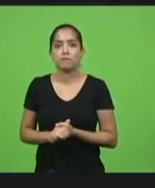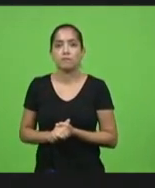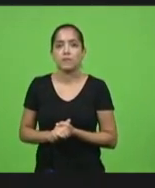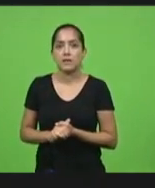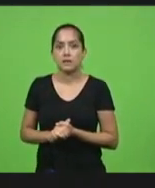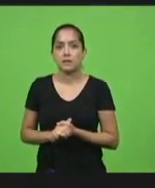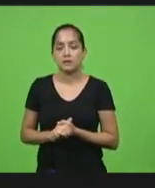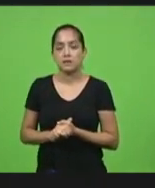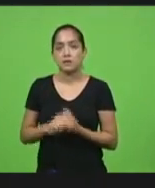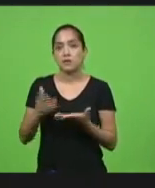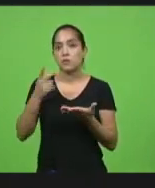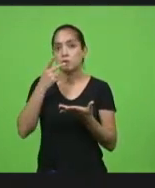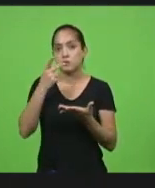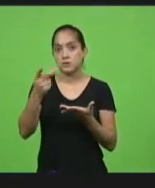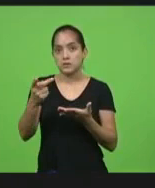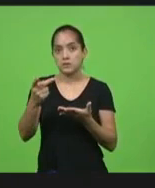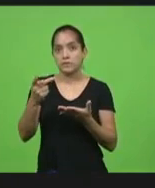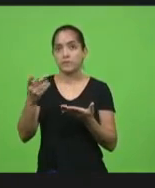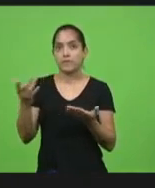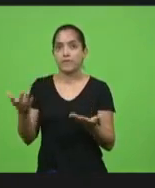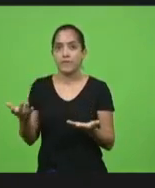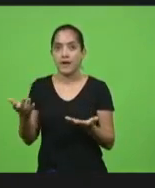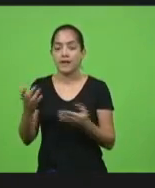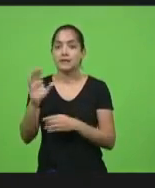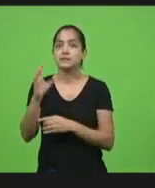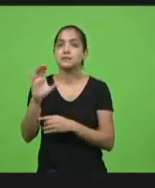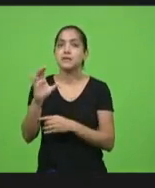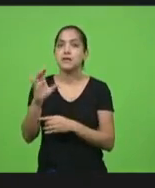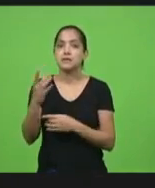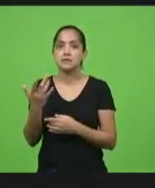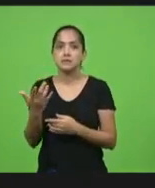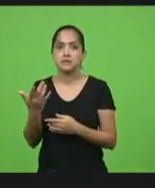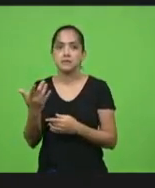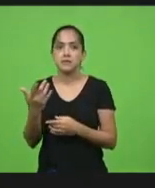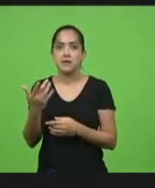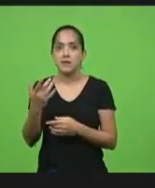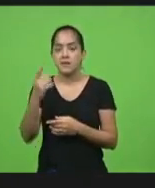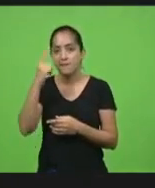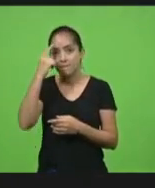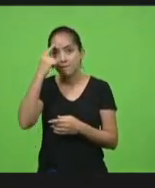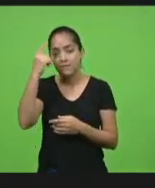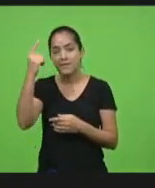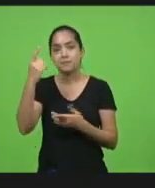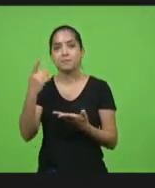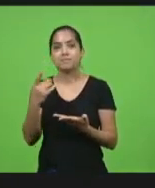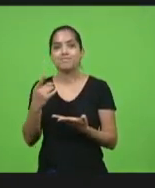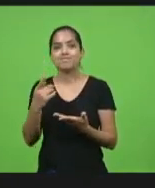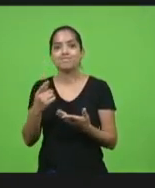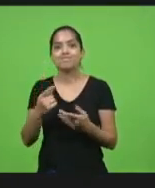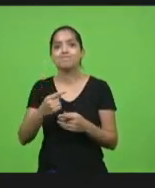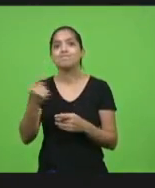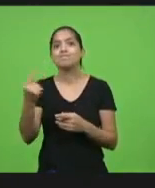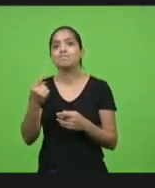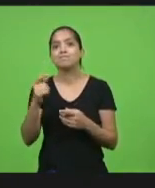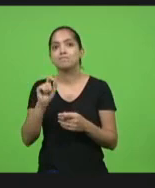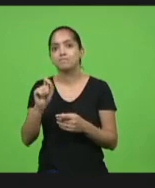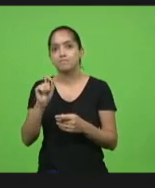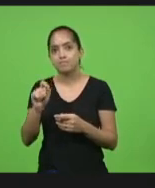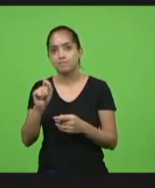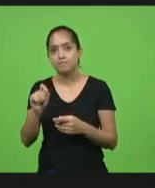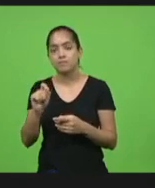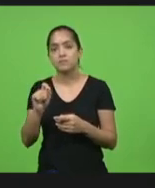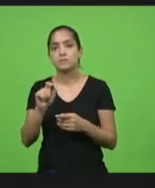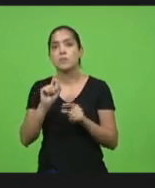quando se fala de ciência a primeira coisa que a gente tem que falar sobre quando se fala de qualquer contaminação viral